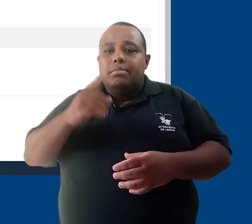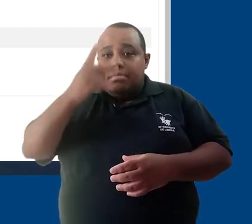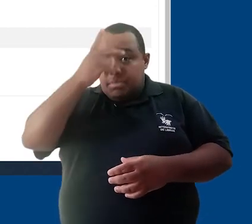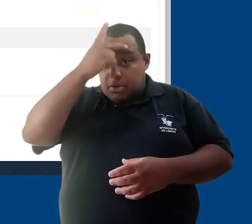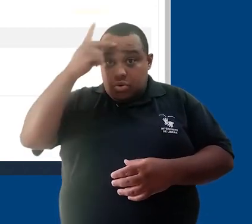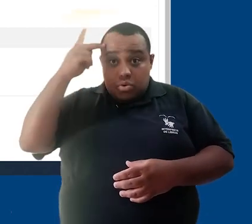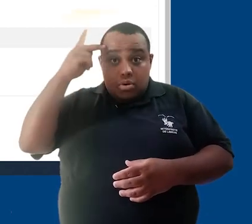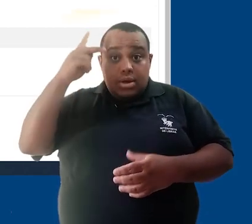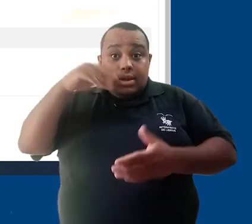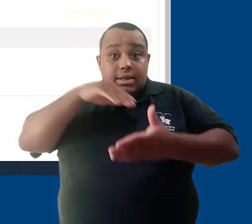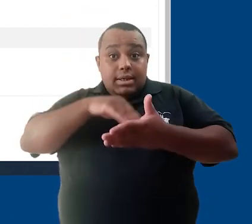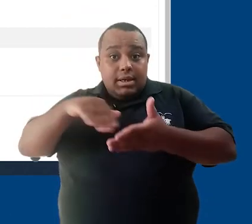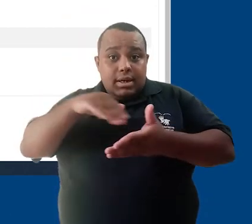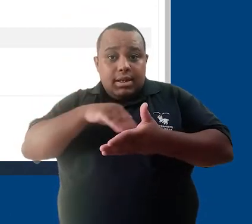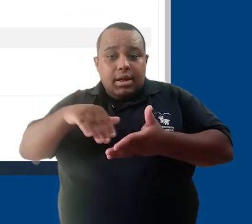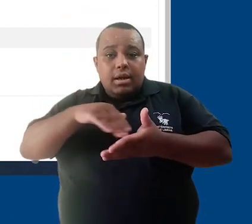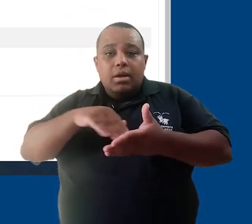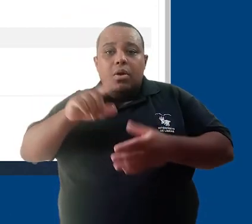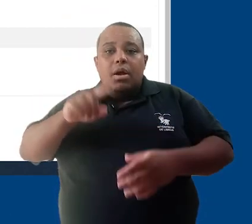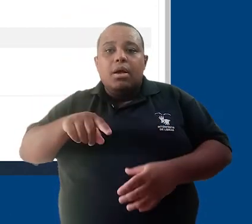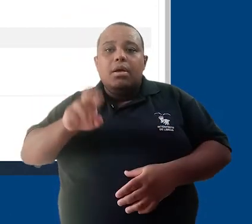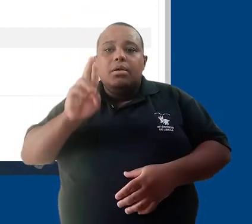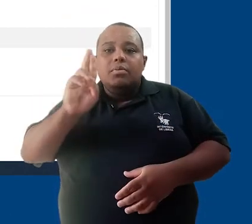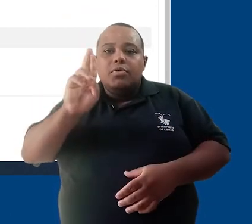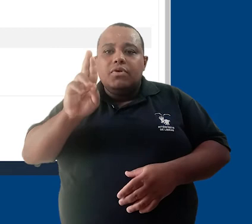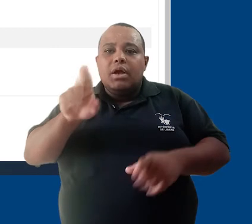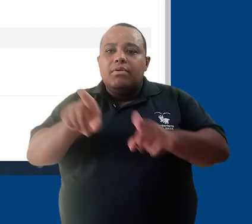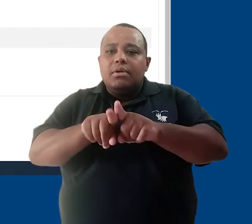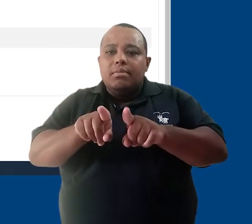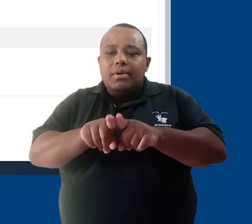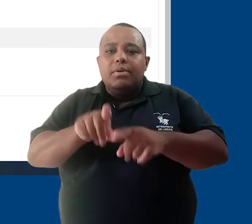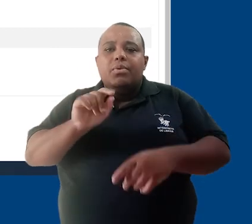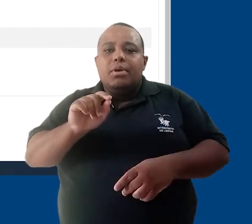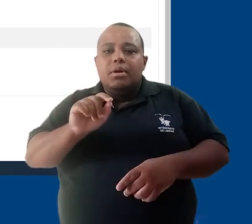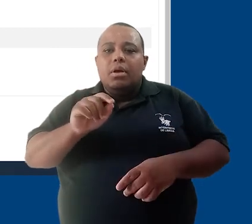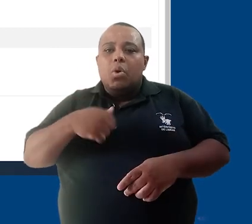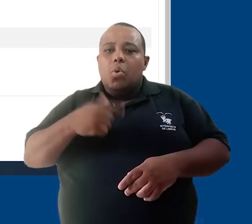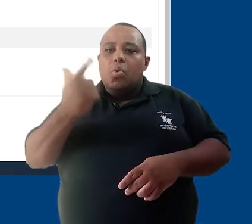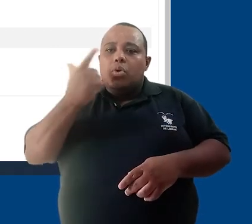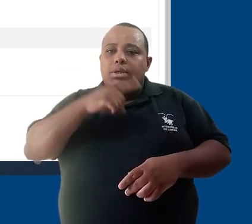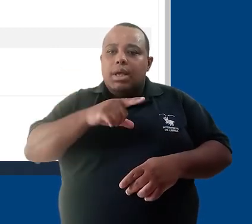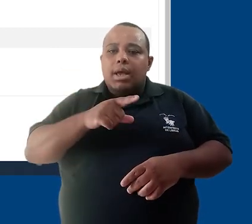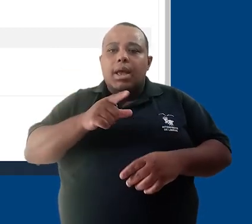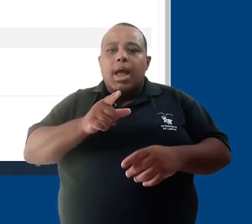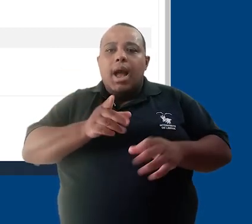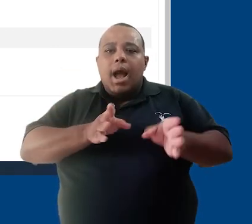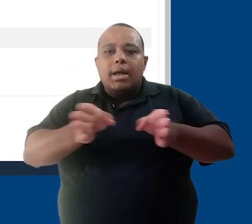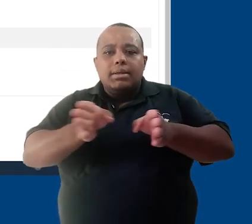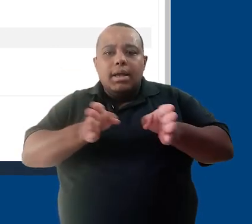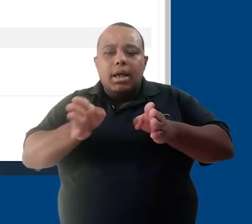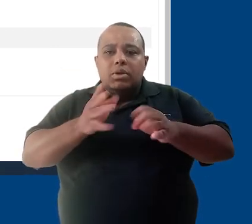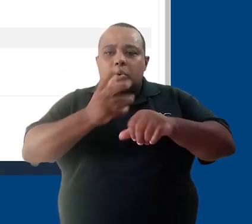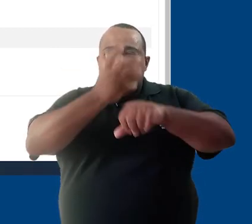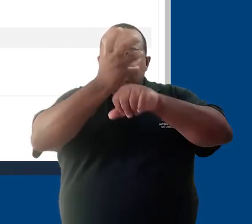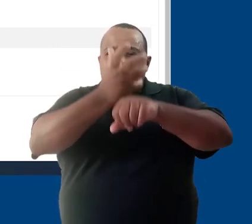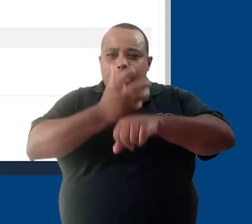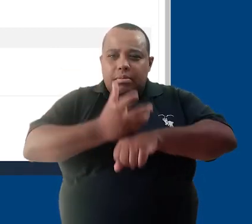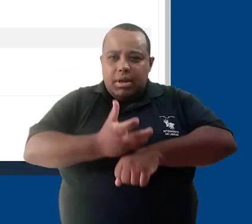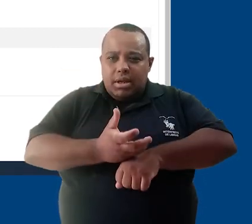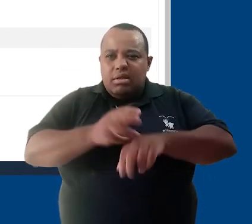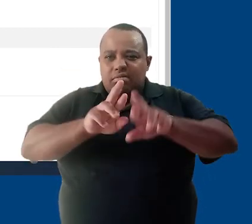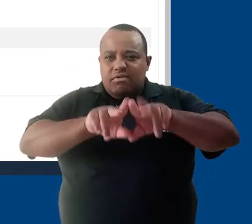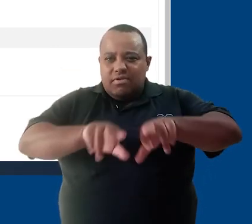questões, o usuário, no caso, o secretário, ele também, por ter acesso às